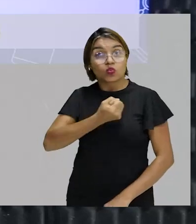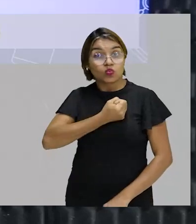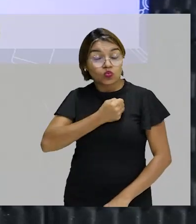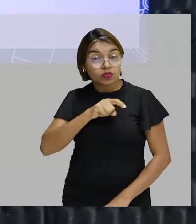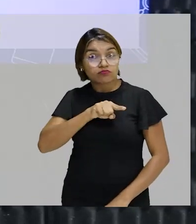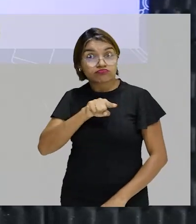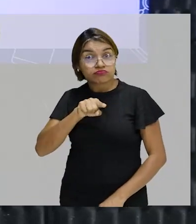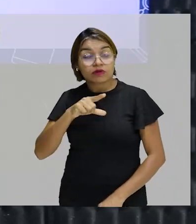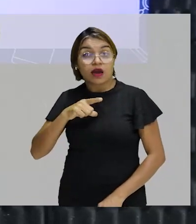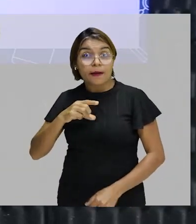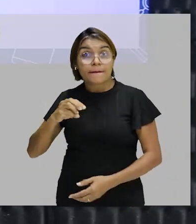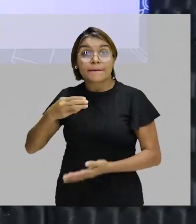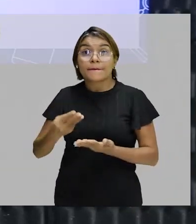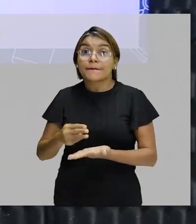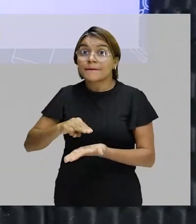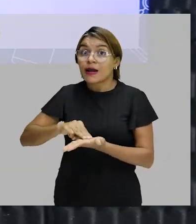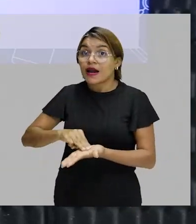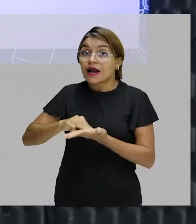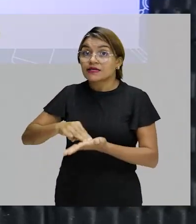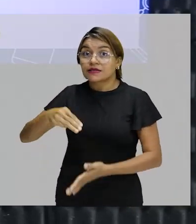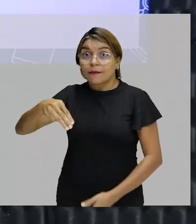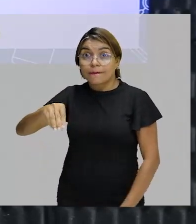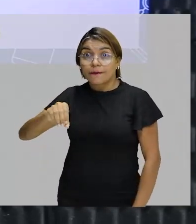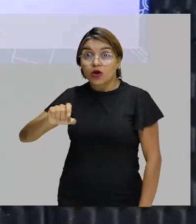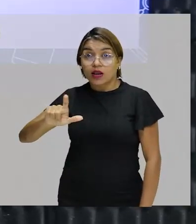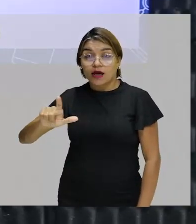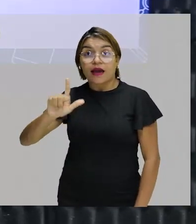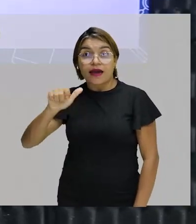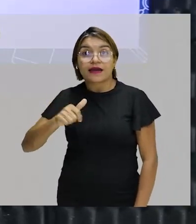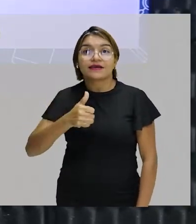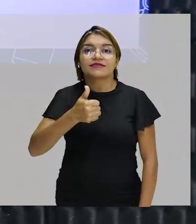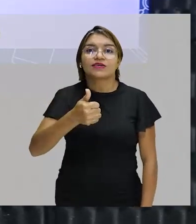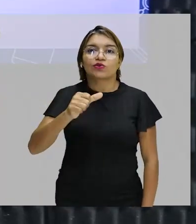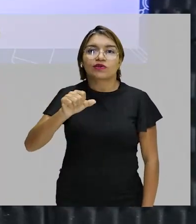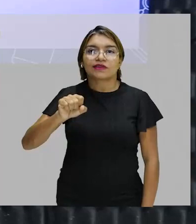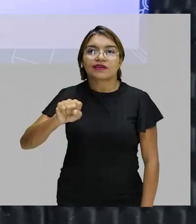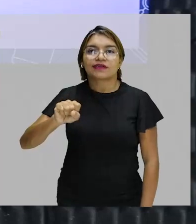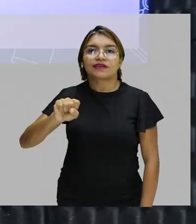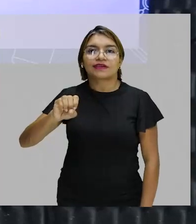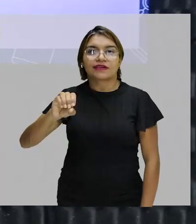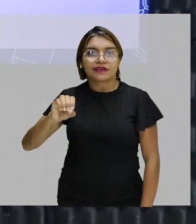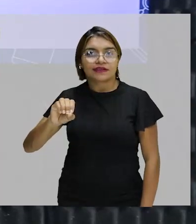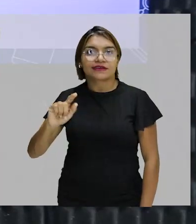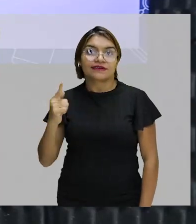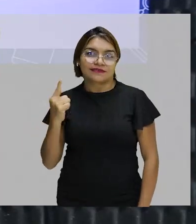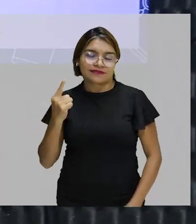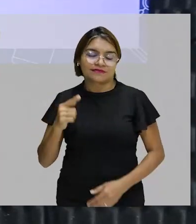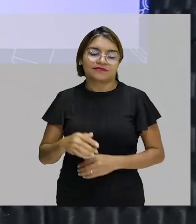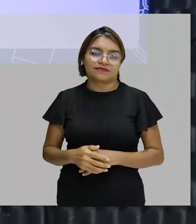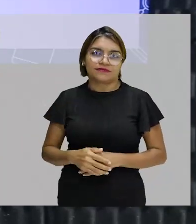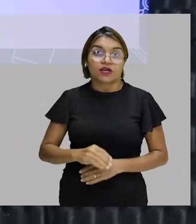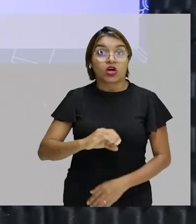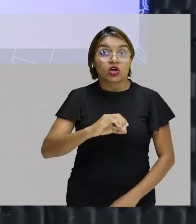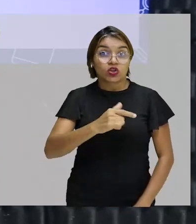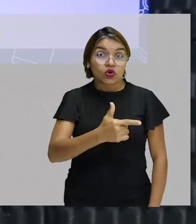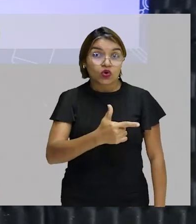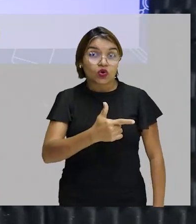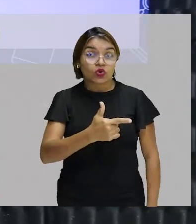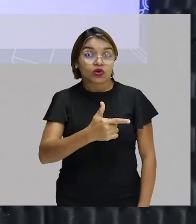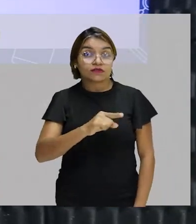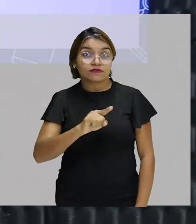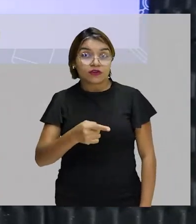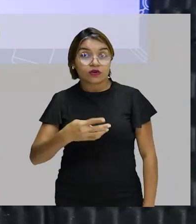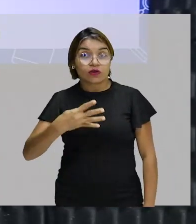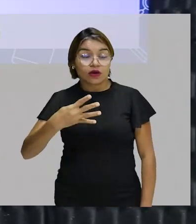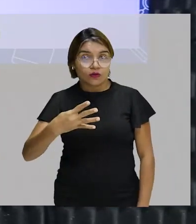massa molar da glicose? 180 gramas. Show? Bom, em 2,4 vezes 10